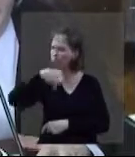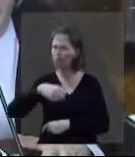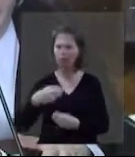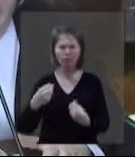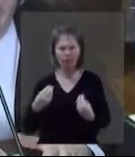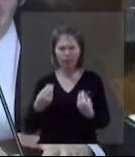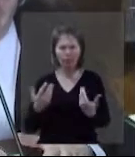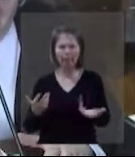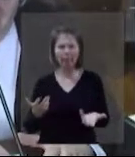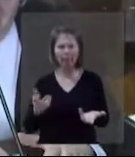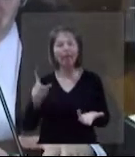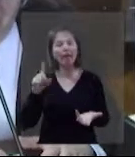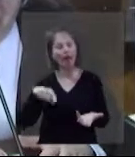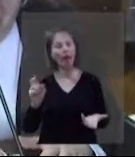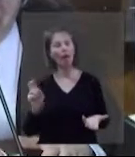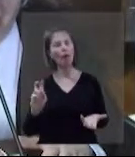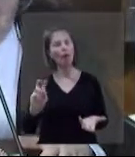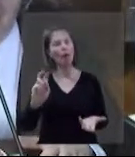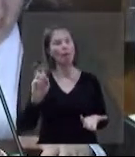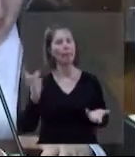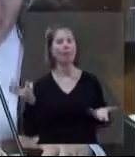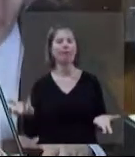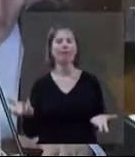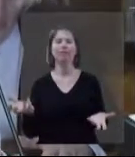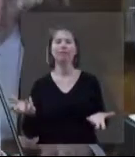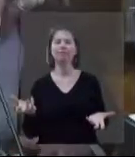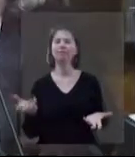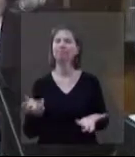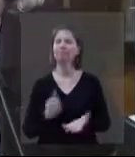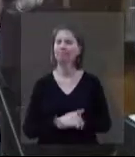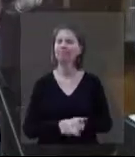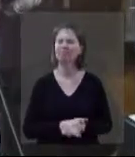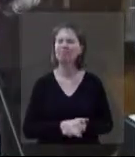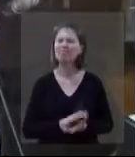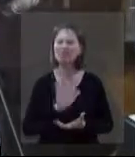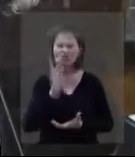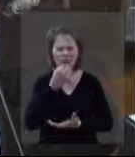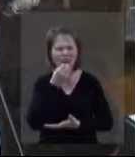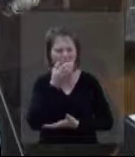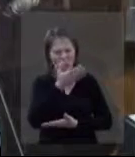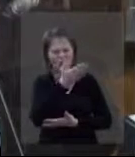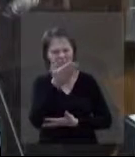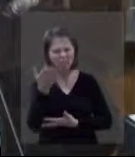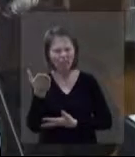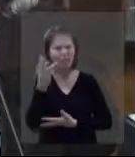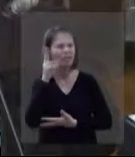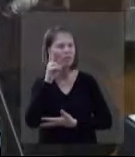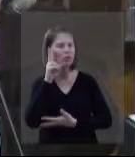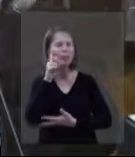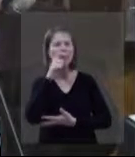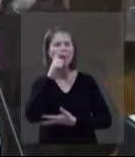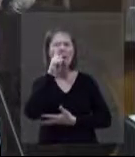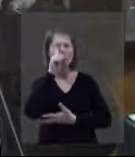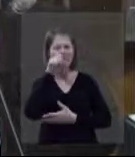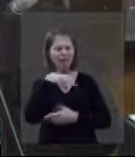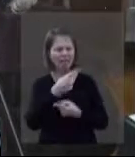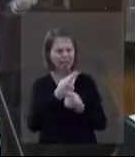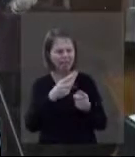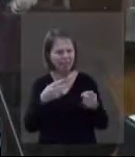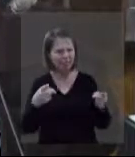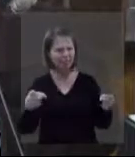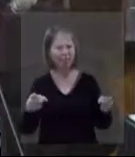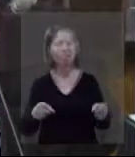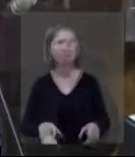Ela falou, como assim? Tá claro, aí a cobra, né? Eu já contei aqui na rádio a história do meu pai e da minha mãe na churrasqueira.